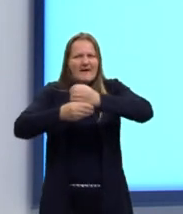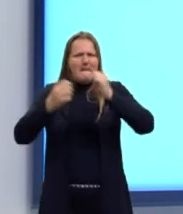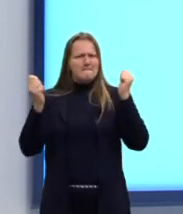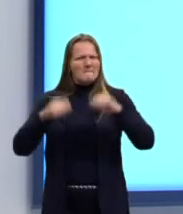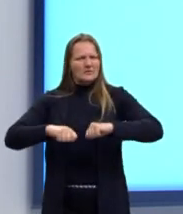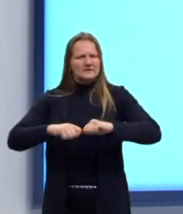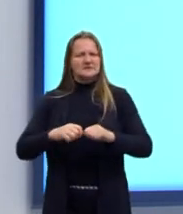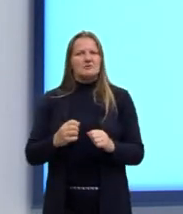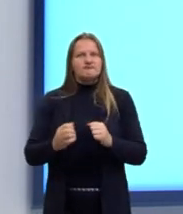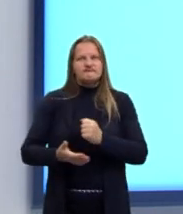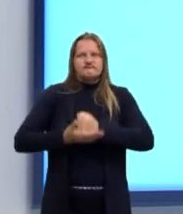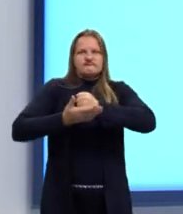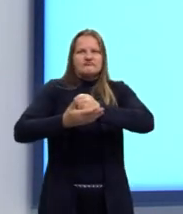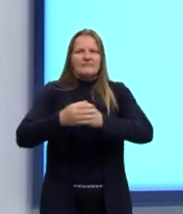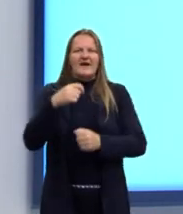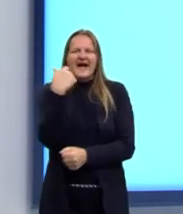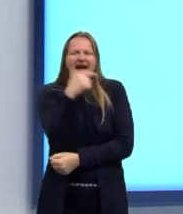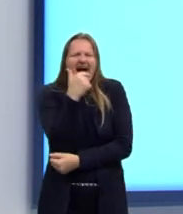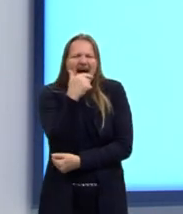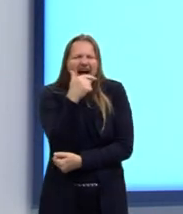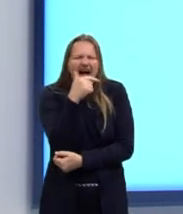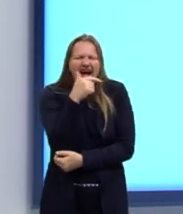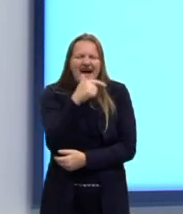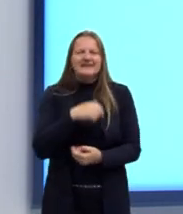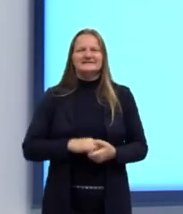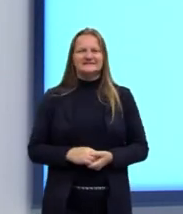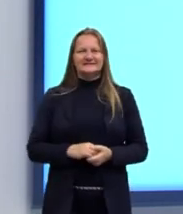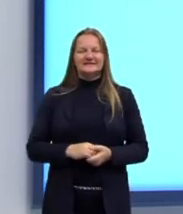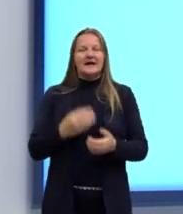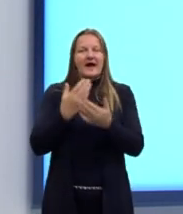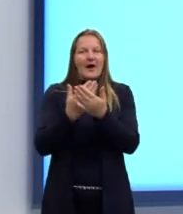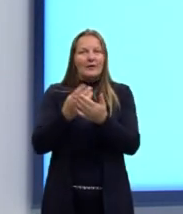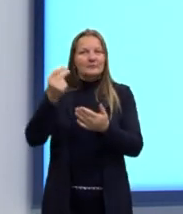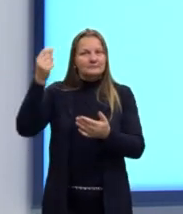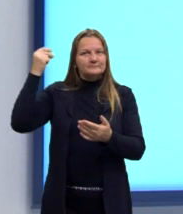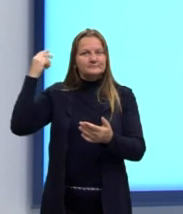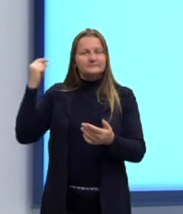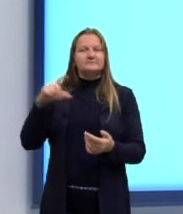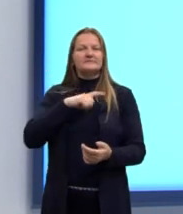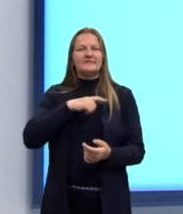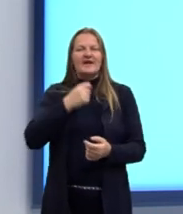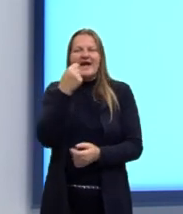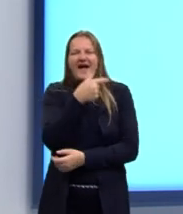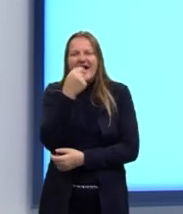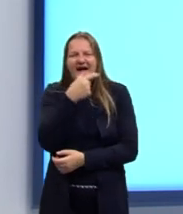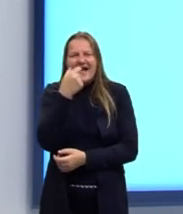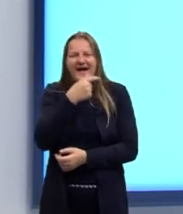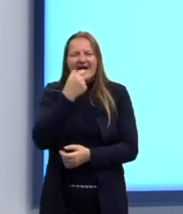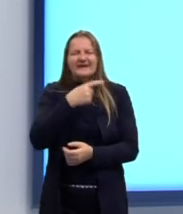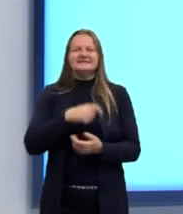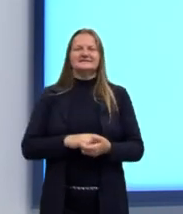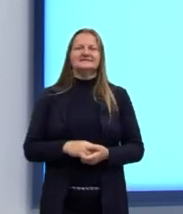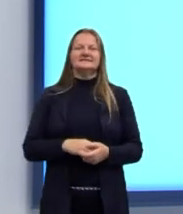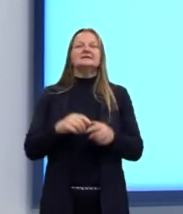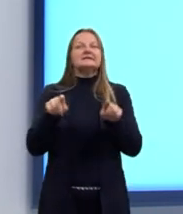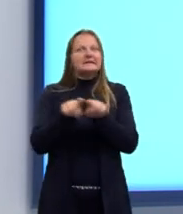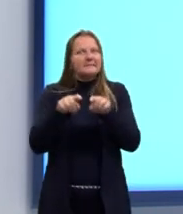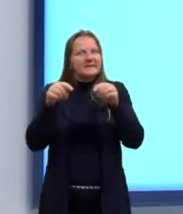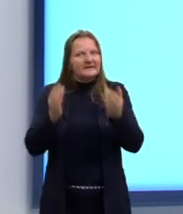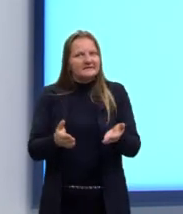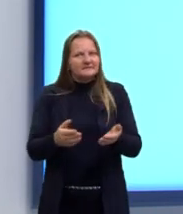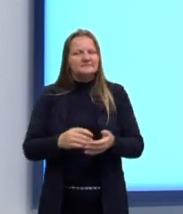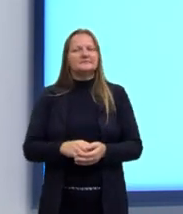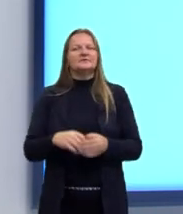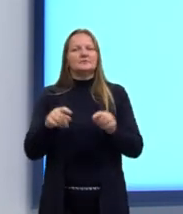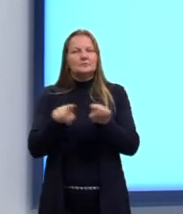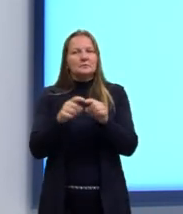escreve ou o que a gente diz. Na aula passada, a gente falou sobre humor. Então, aqui também a gente pode